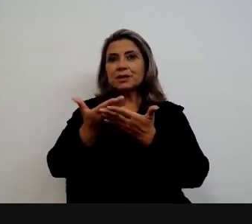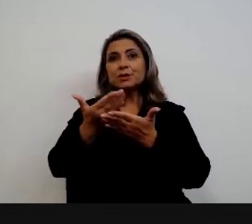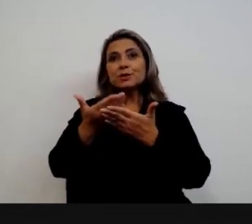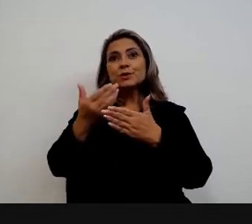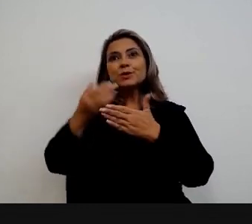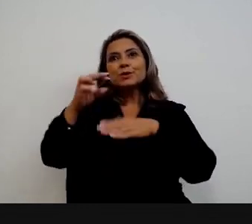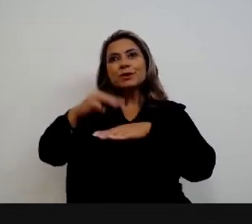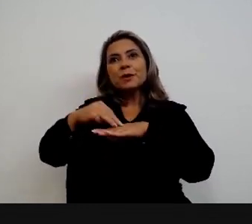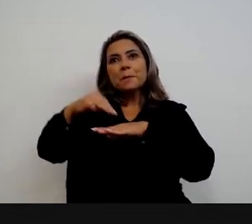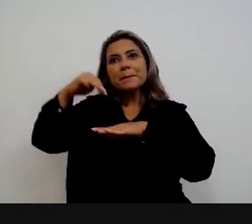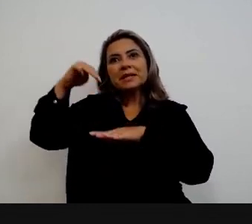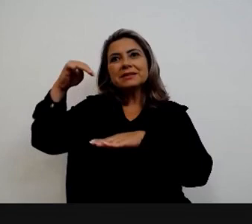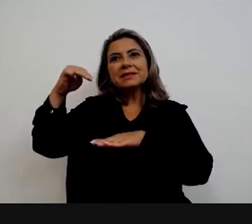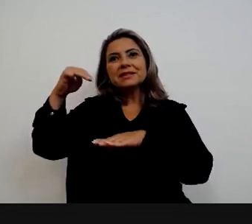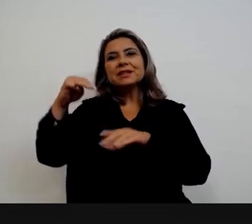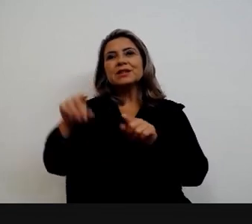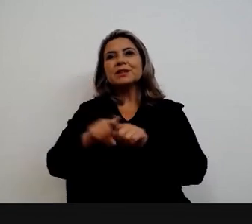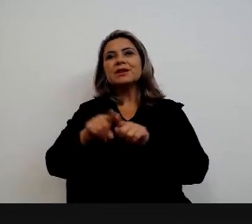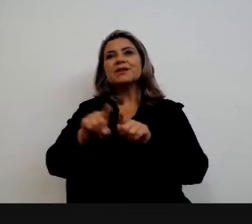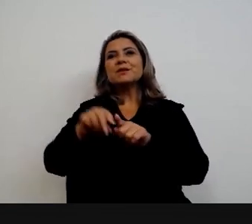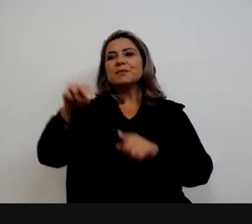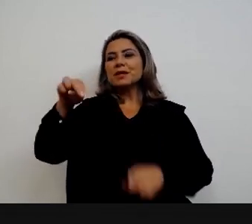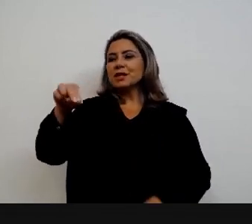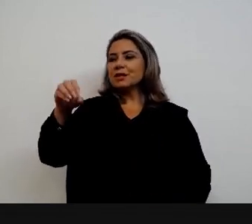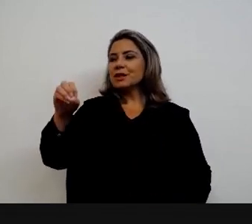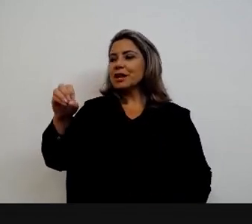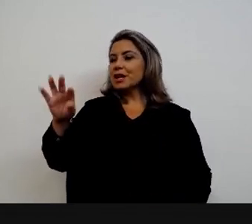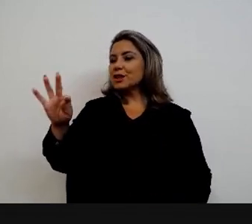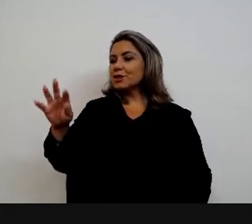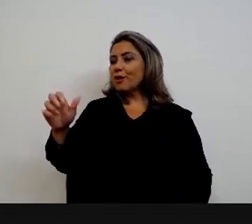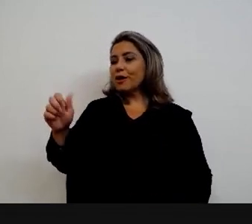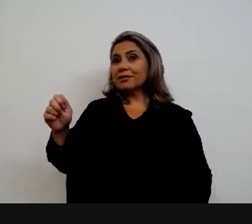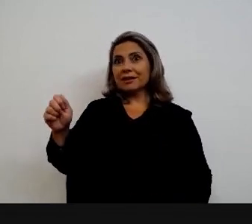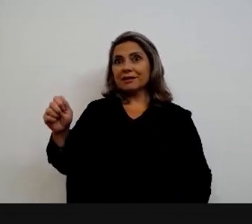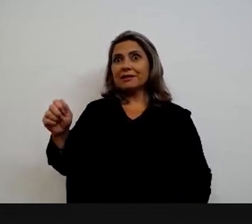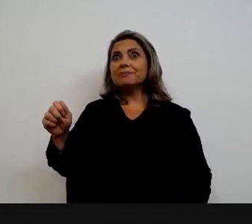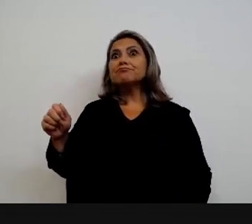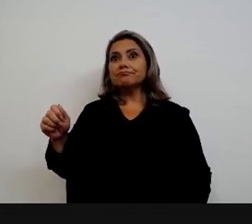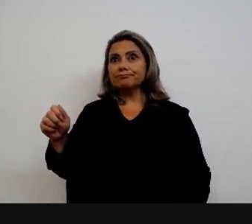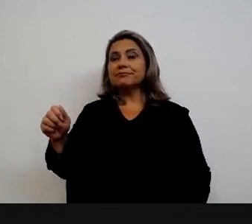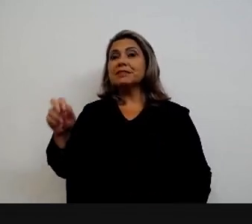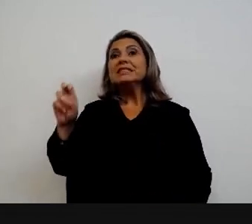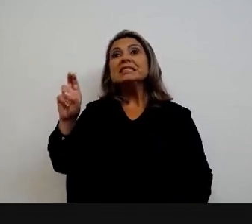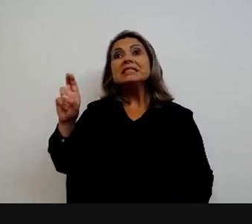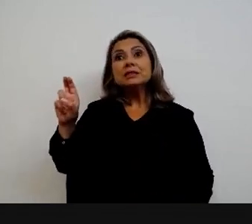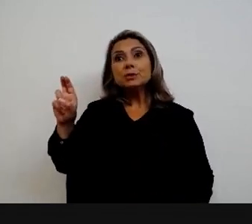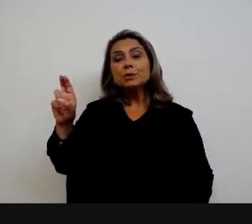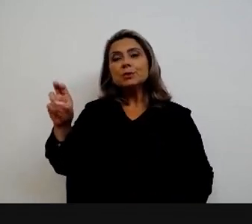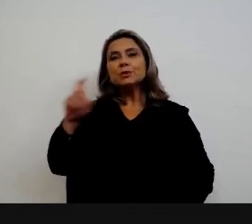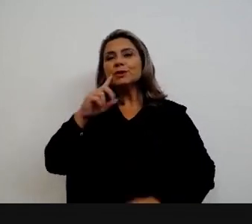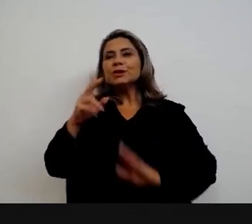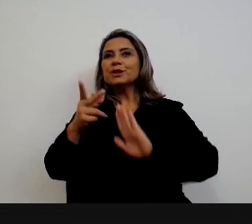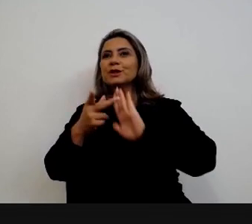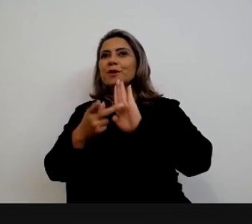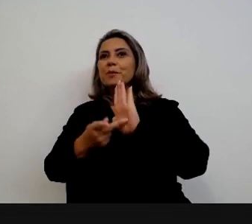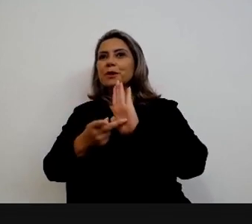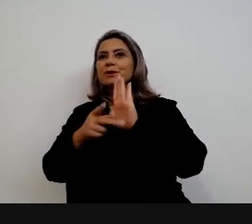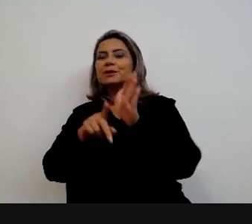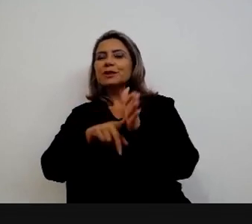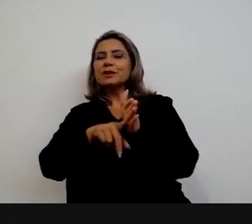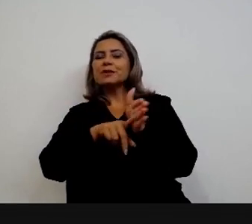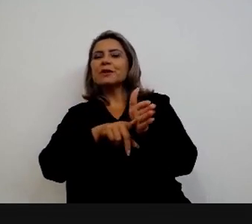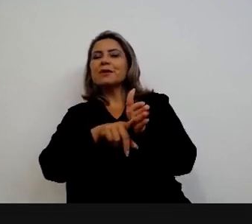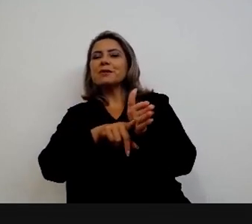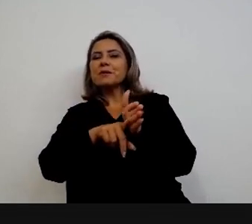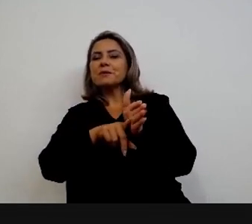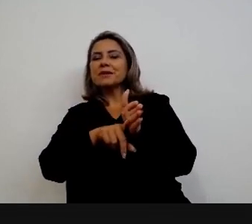com nota 3 como você falou começa com nota 3 e vocês já estão com nota 5 mas para ter alguém que tenha um projeto de pesquisa de estudar